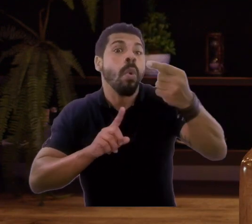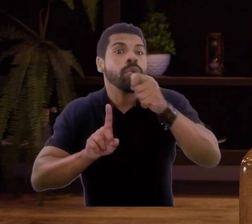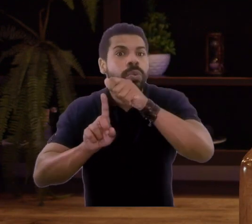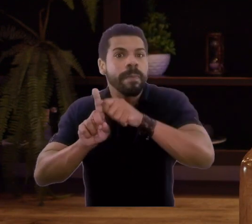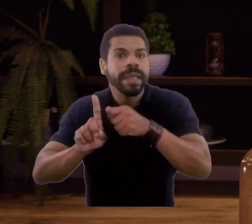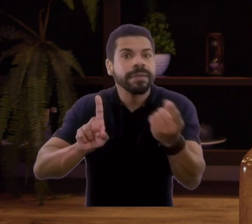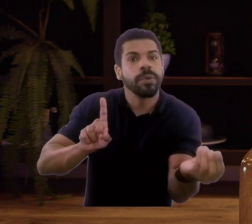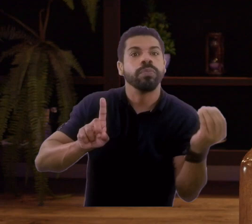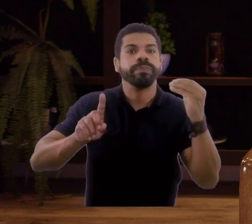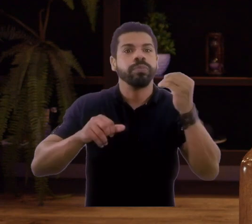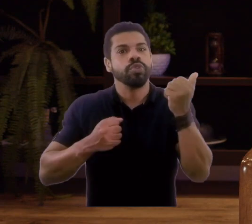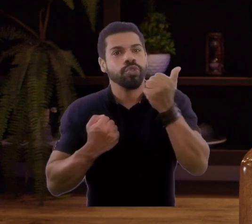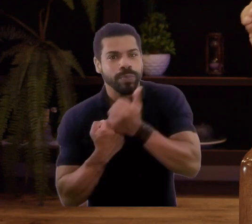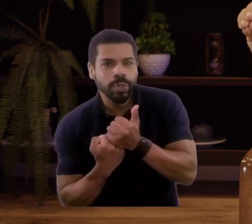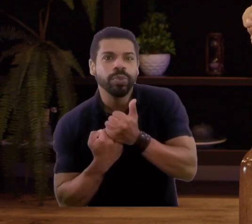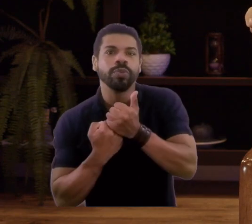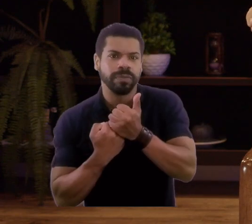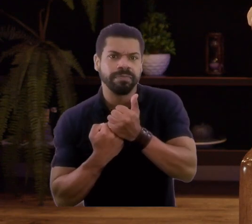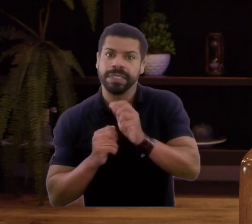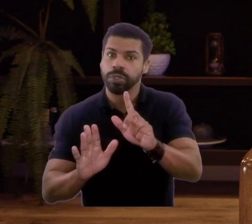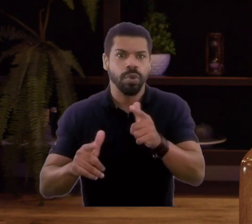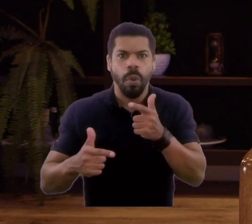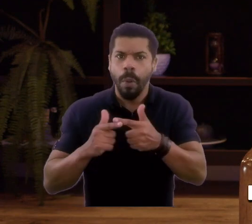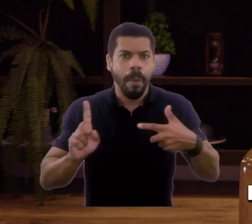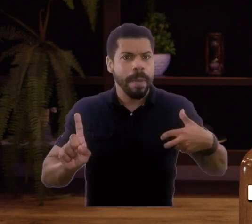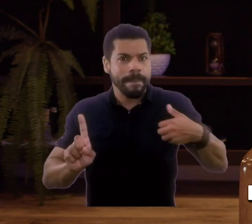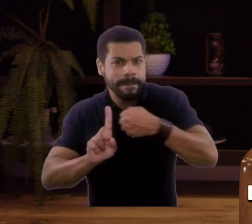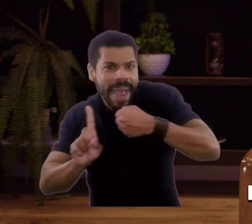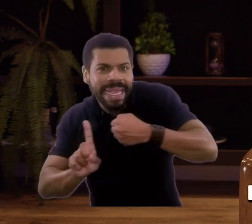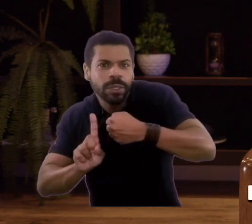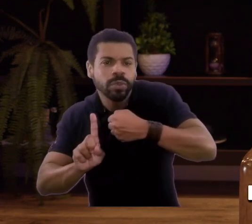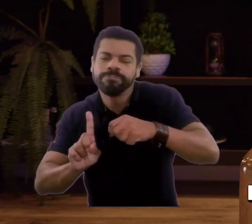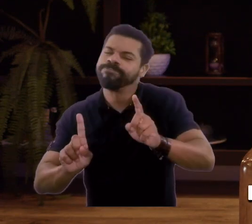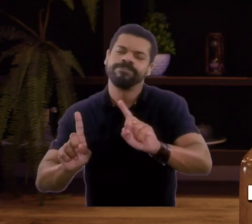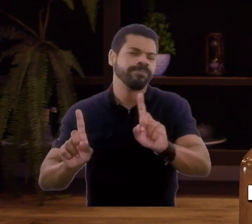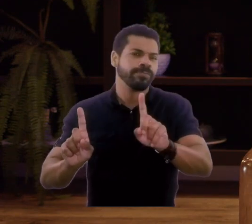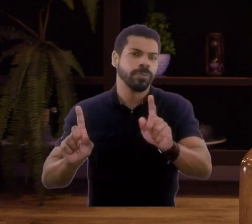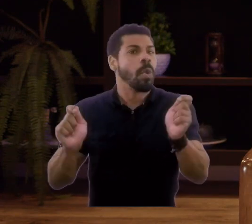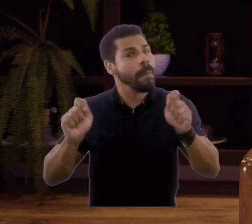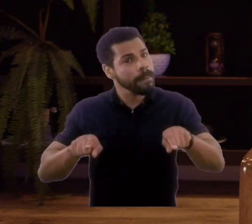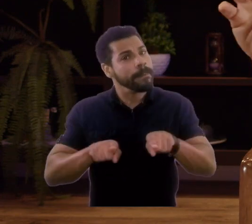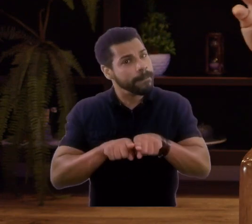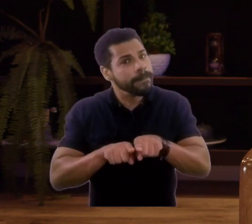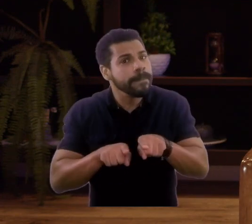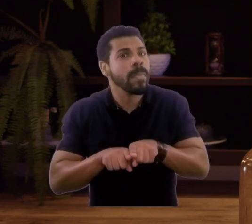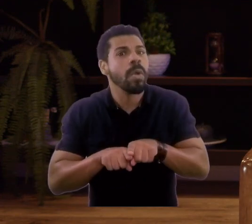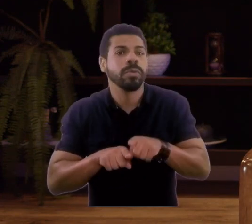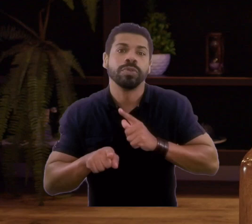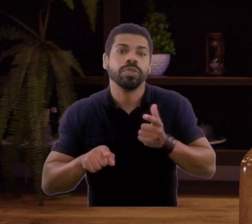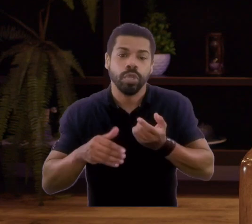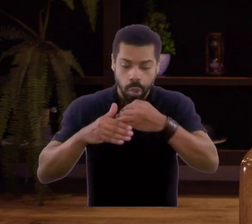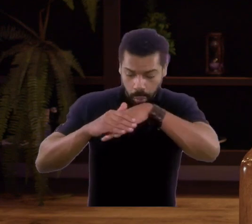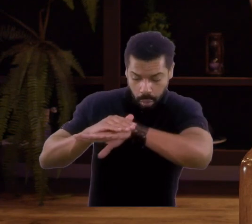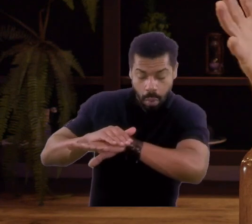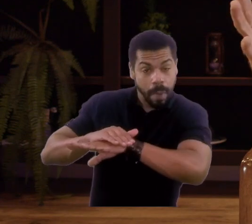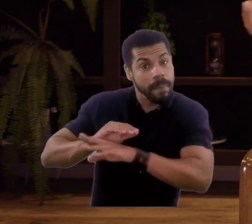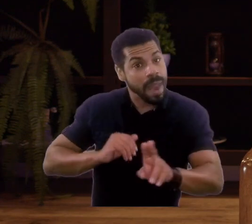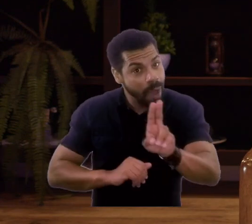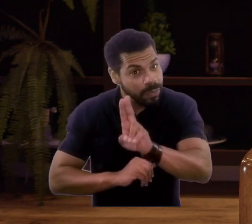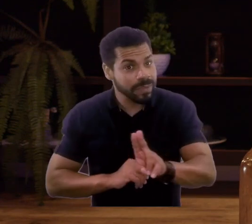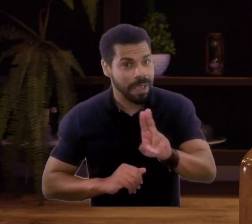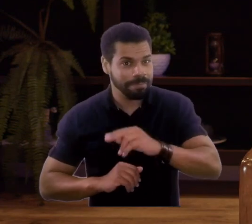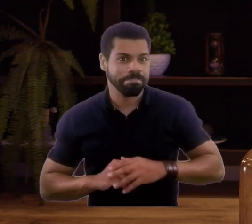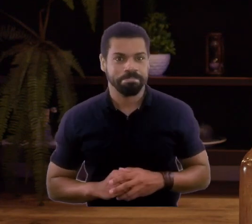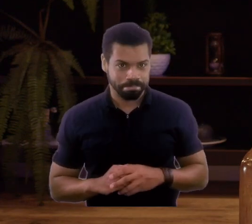necessidade e no mês seguinte eu tento repor ela novamente. Isso não me afeta no meu dia a dia, porque eu consigo usar esse recurso como um